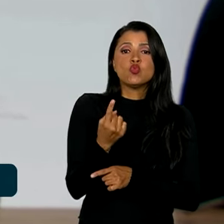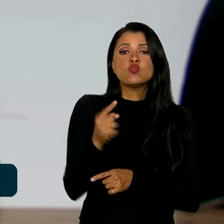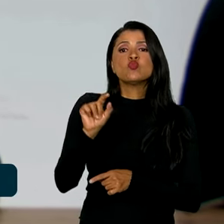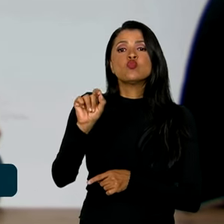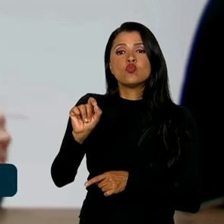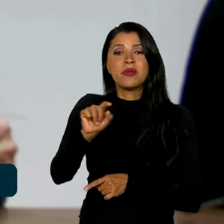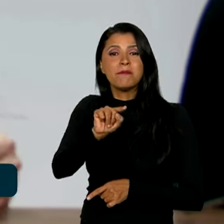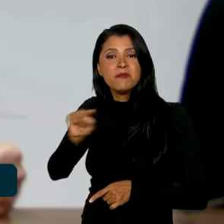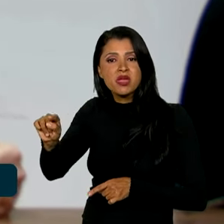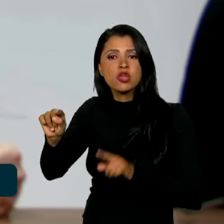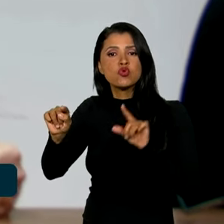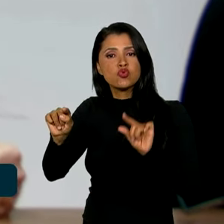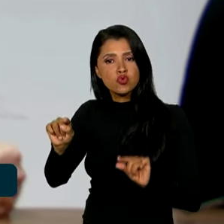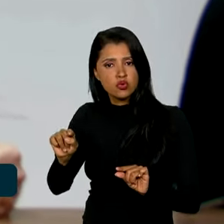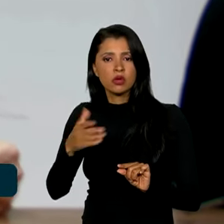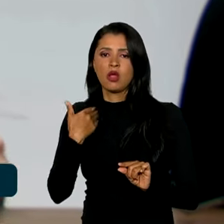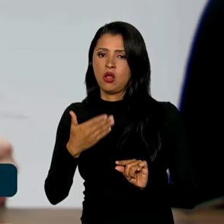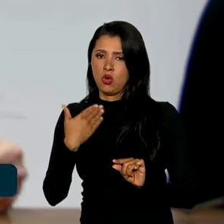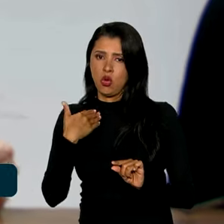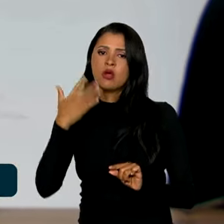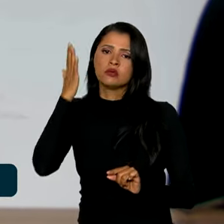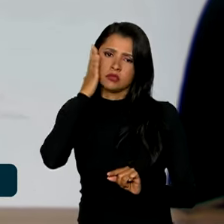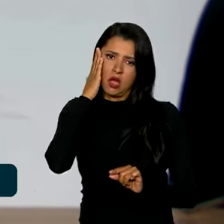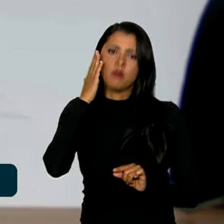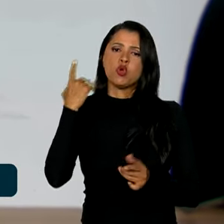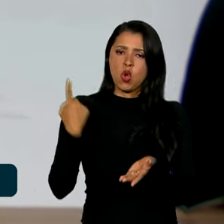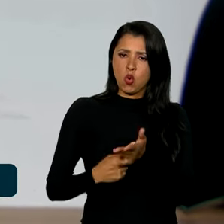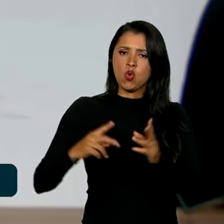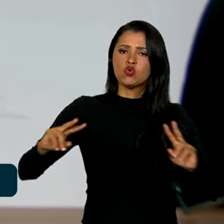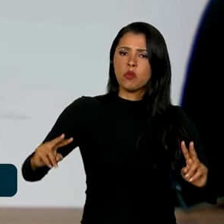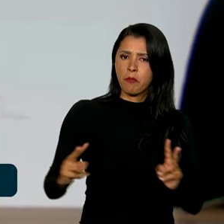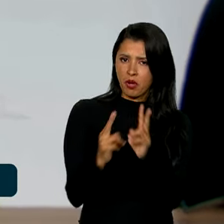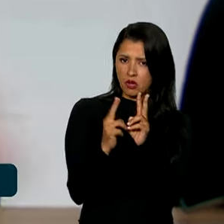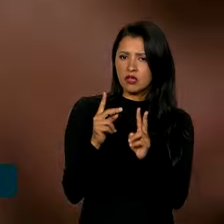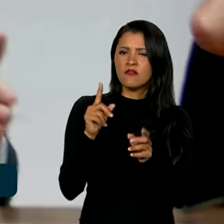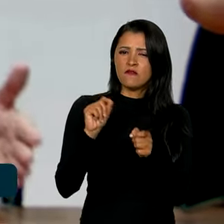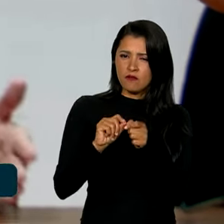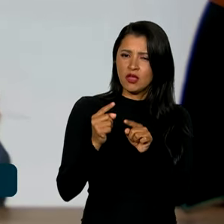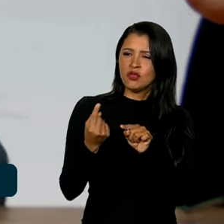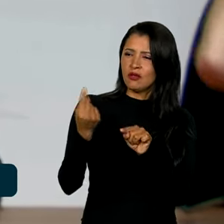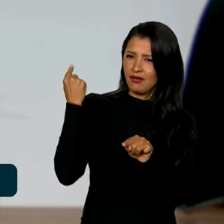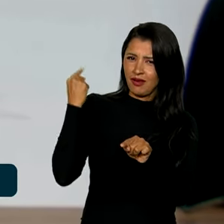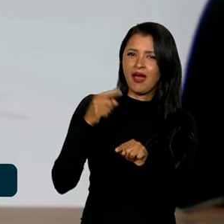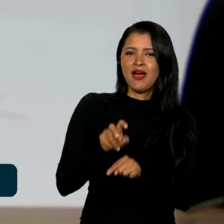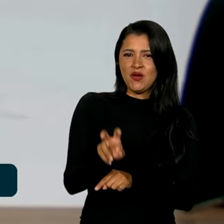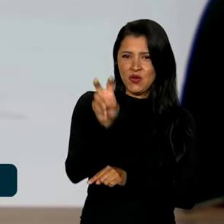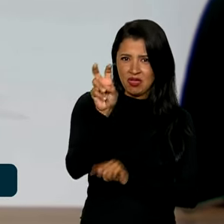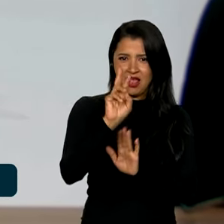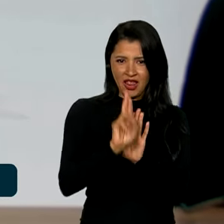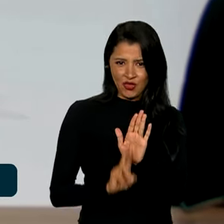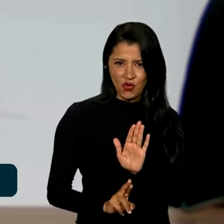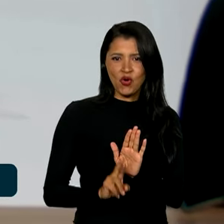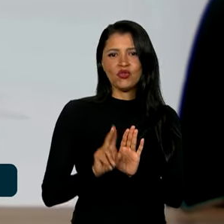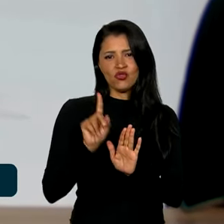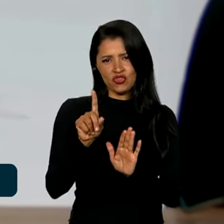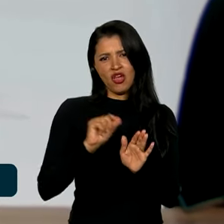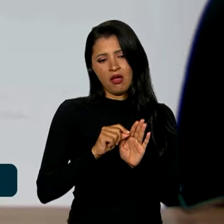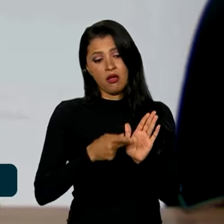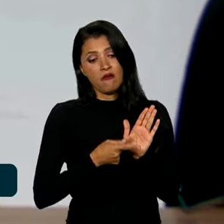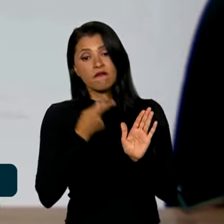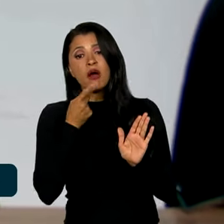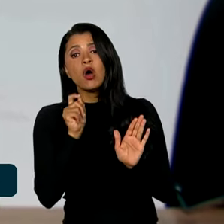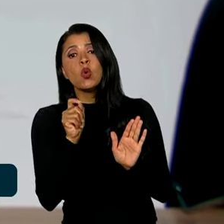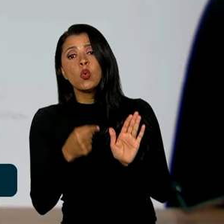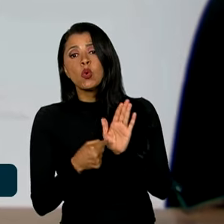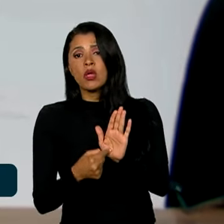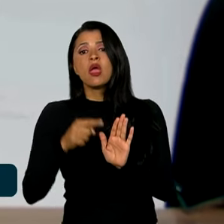Ou seja, porque, como vocês sabem, o Acordo de Paris, como foi feito ainda sobre o quinto relatório, fala de